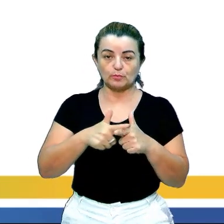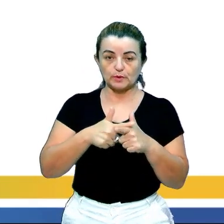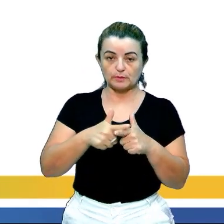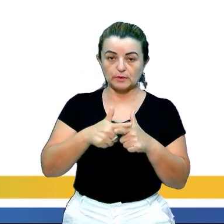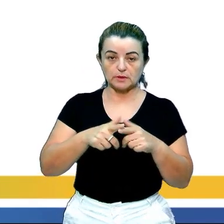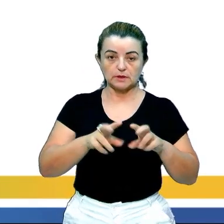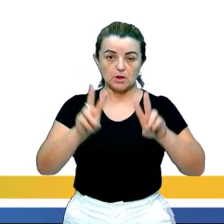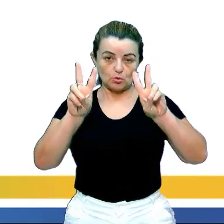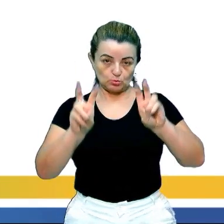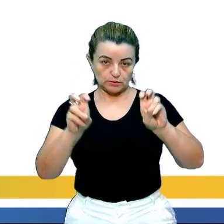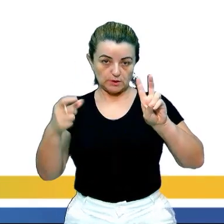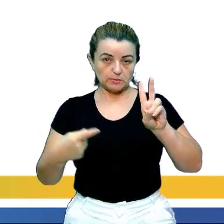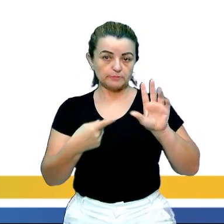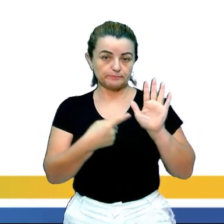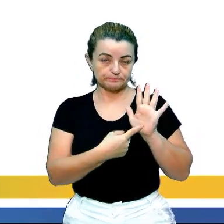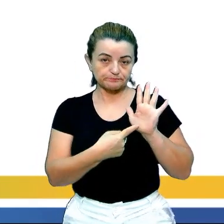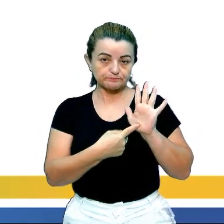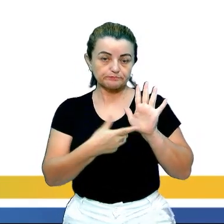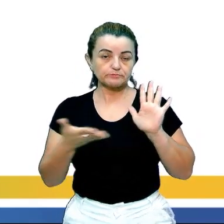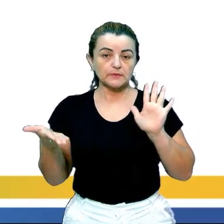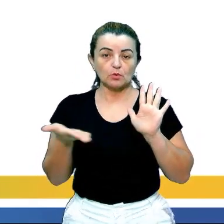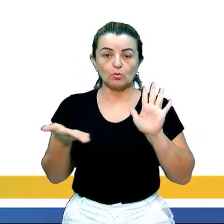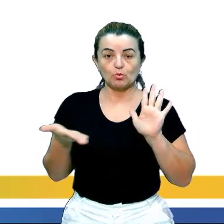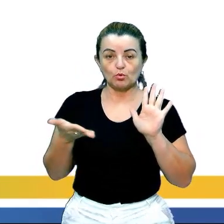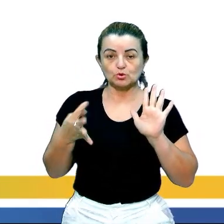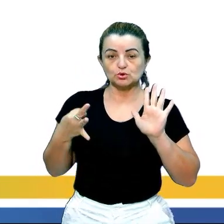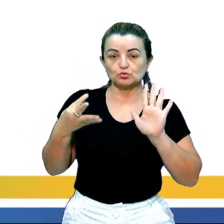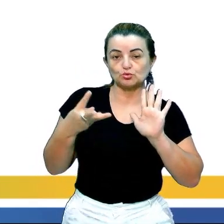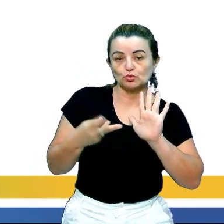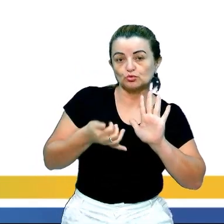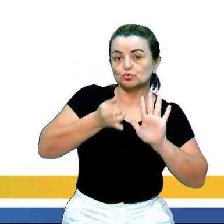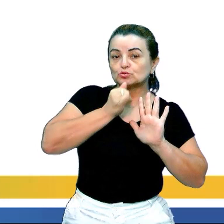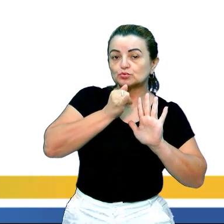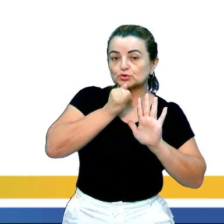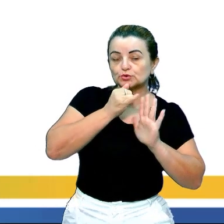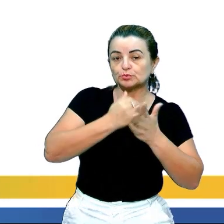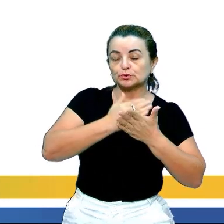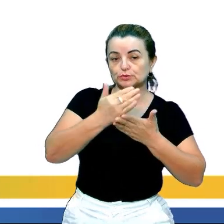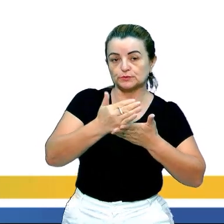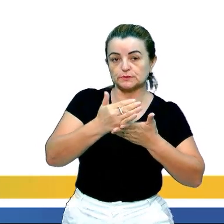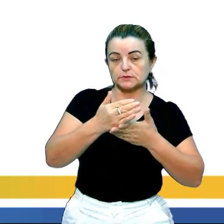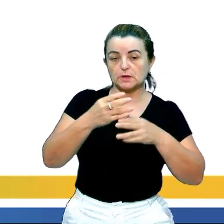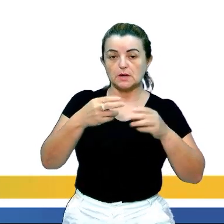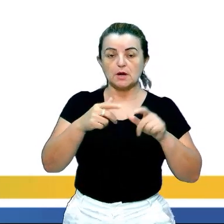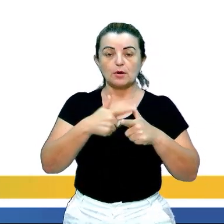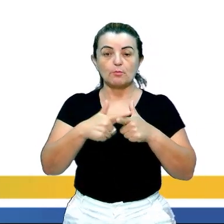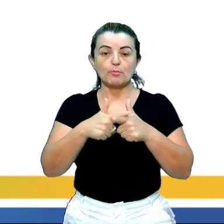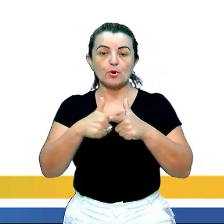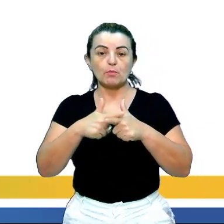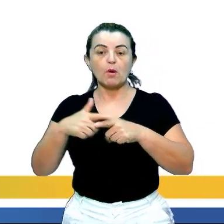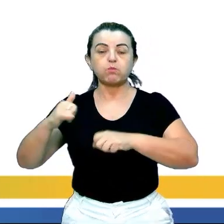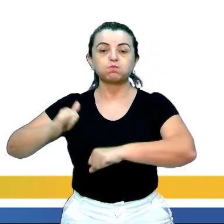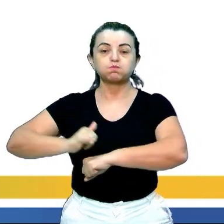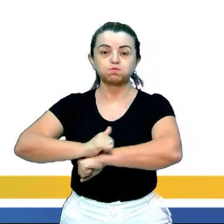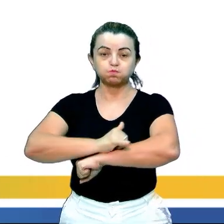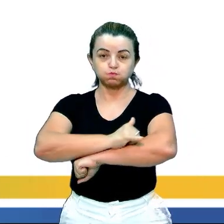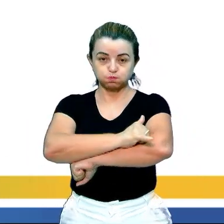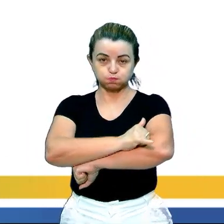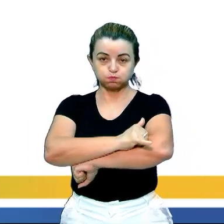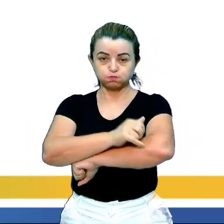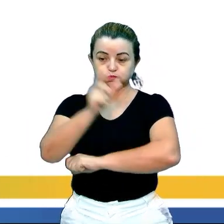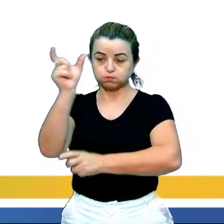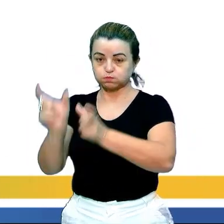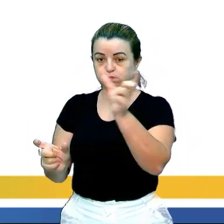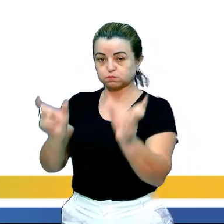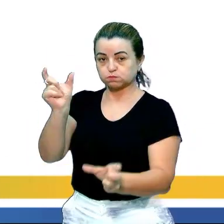Eu trouxe o tema, que é um tema que nós estamos trabalhando em todos os tipos de introdução, que é o problema da obesidade entre os brasileiros.